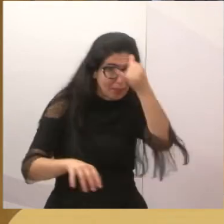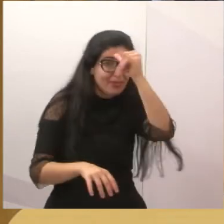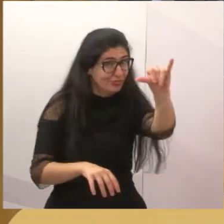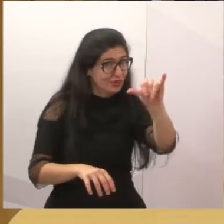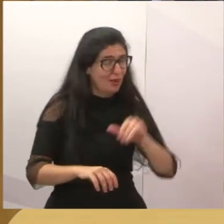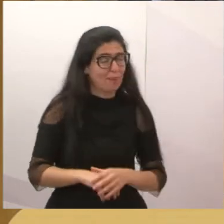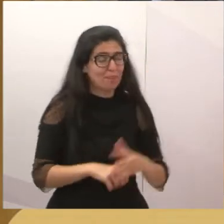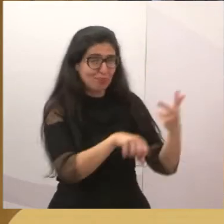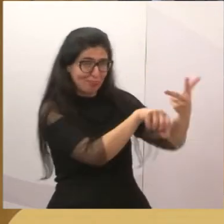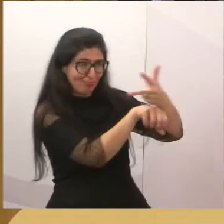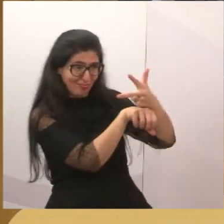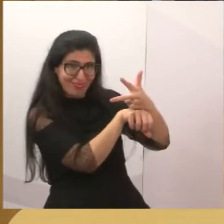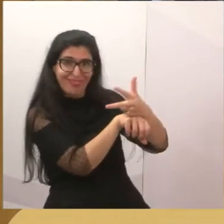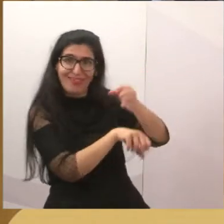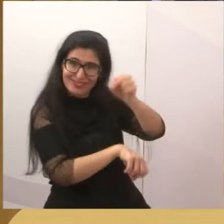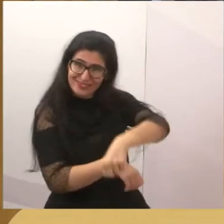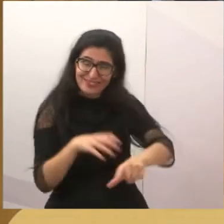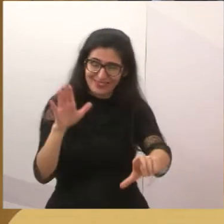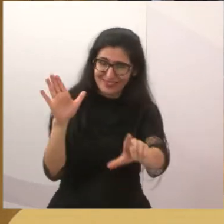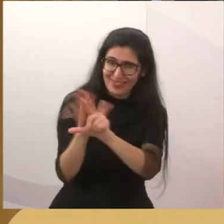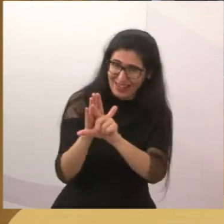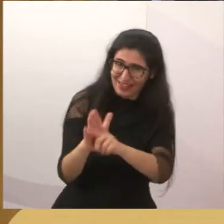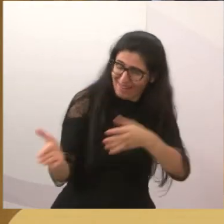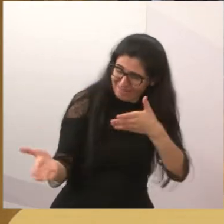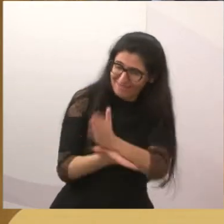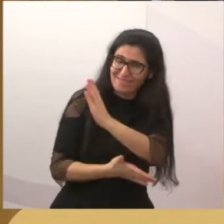mais uma lei em prol dos animais que foi sancionada.